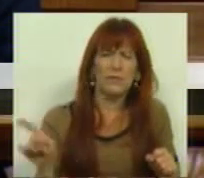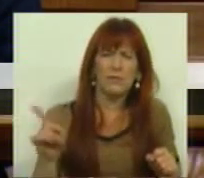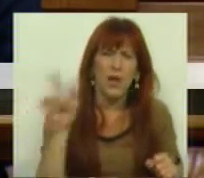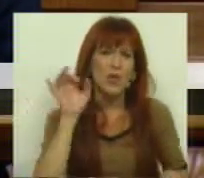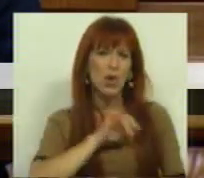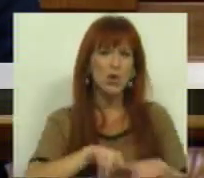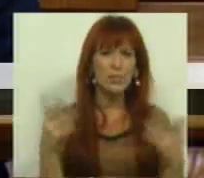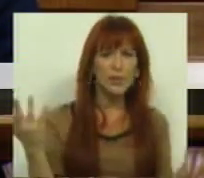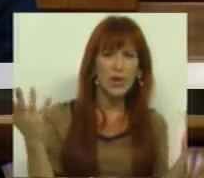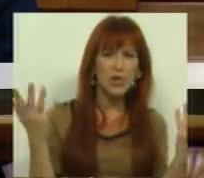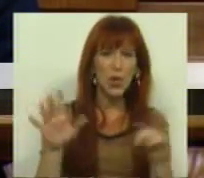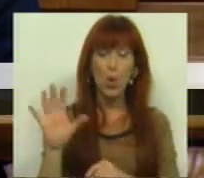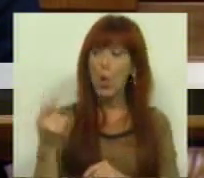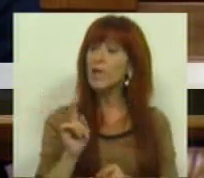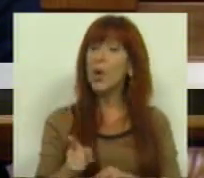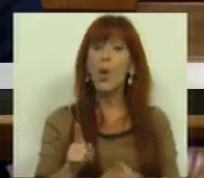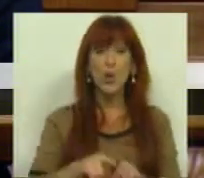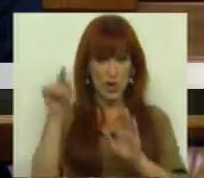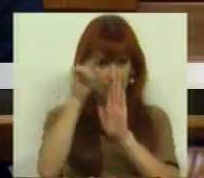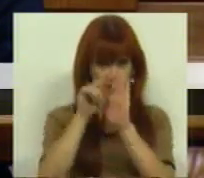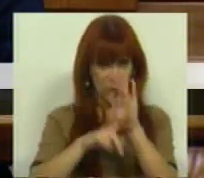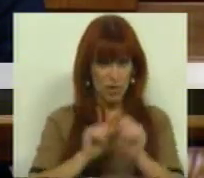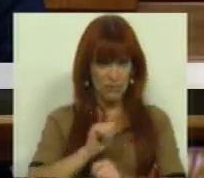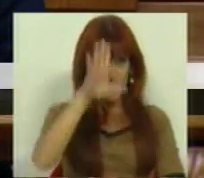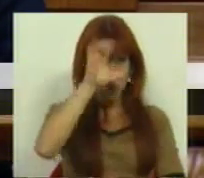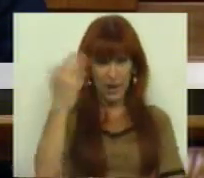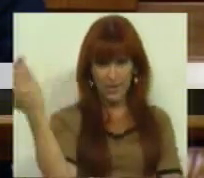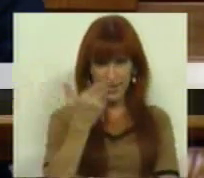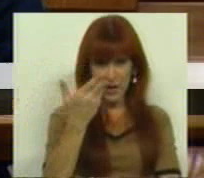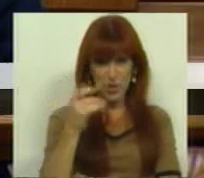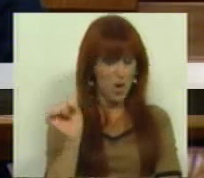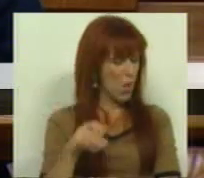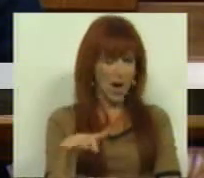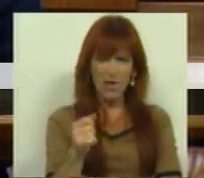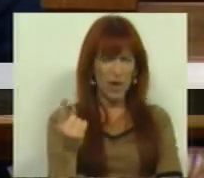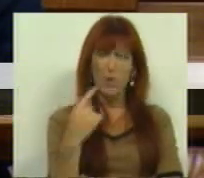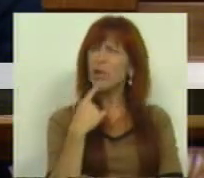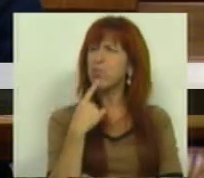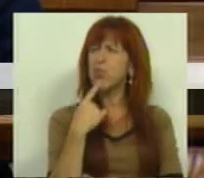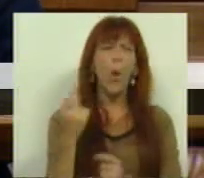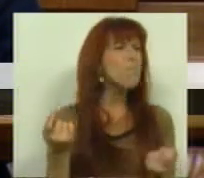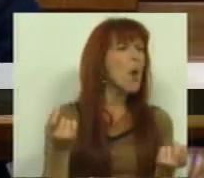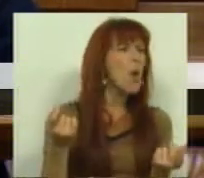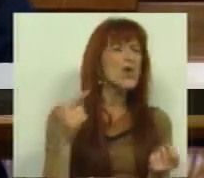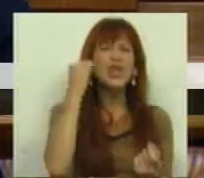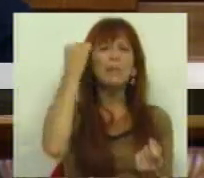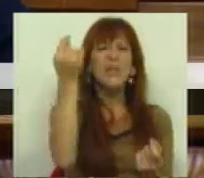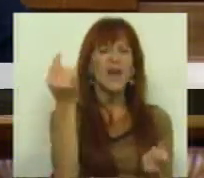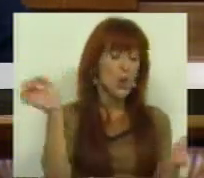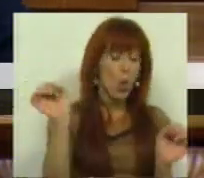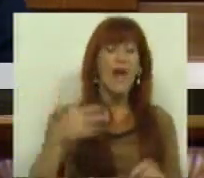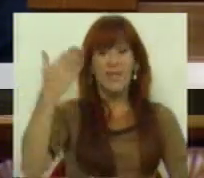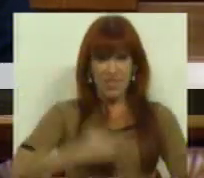senhoras e senhores deputados, quando se trata de princípios do Estado de Direito, não há situações muito ou pouco especiais.